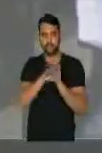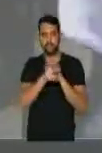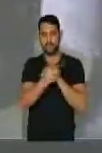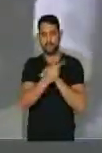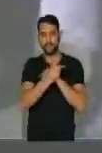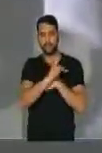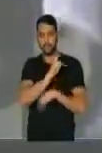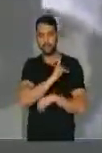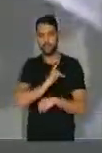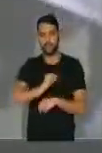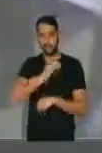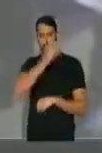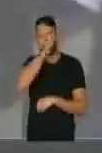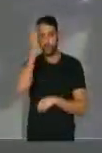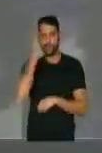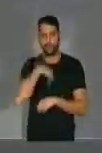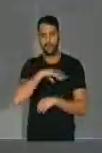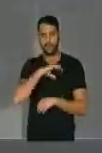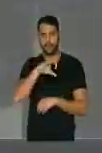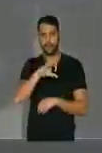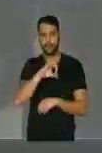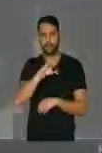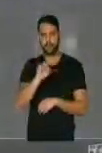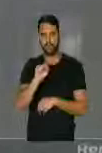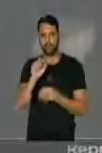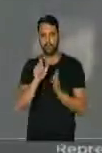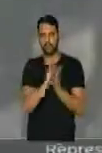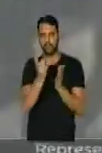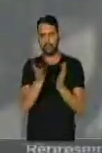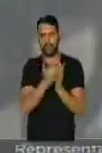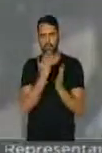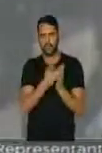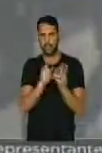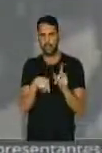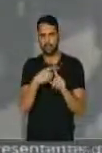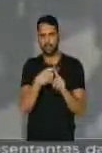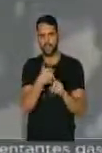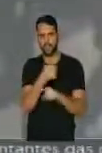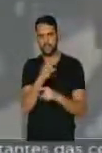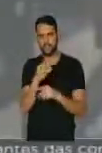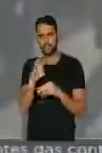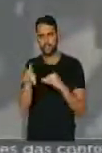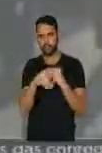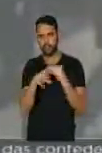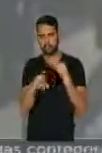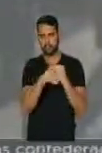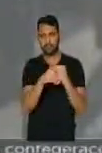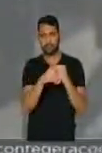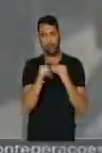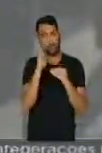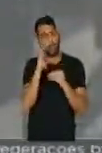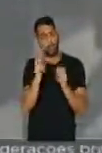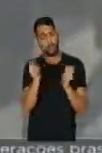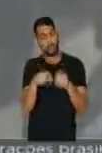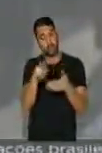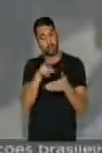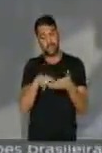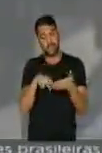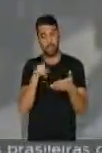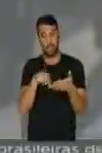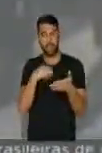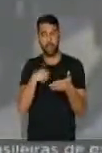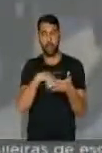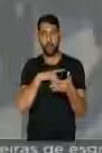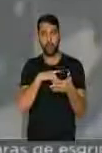defesa do presidente Michel Temer, 98 páginas, mais cerca de 100 anexos. Olha, pelo que pude ler, ela